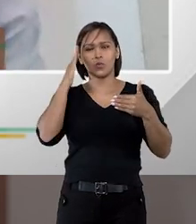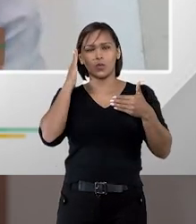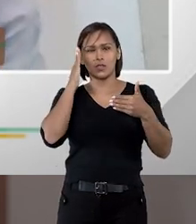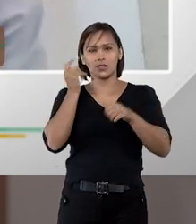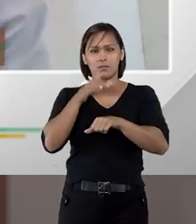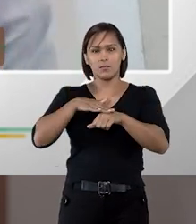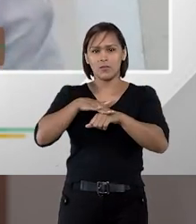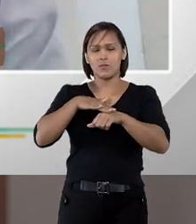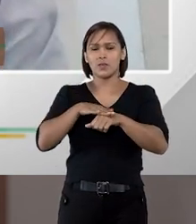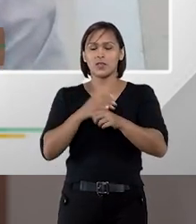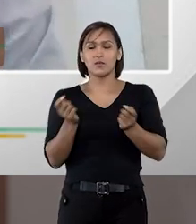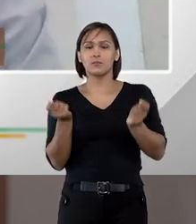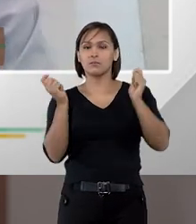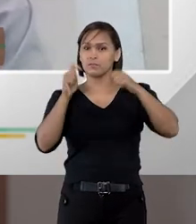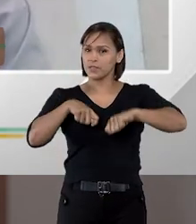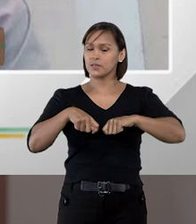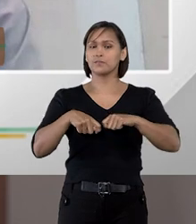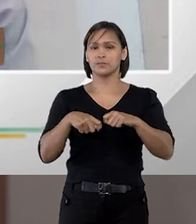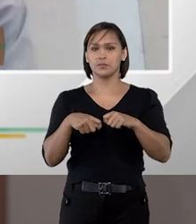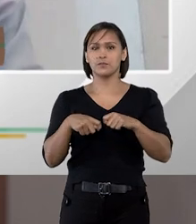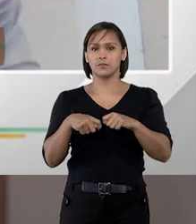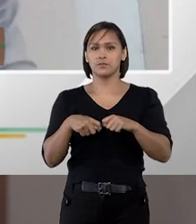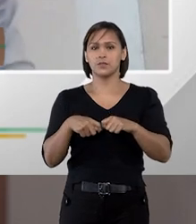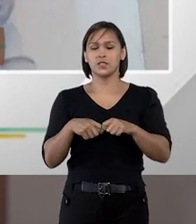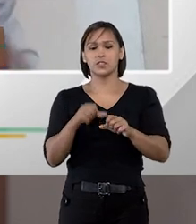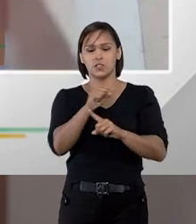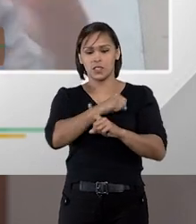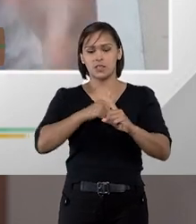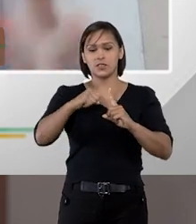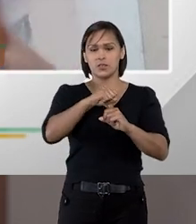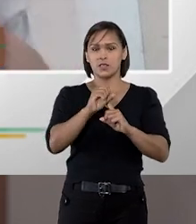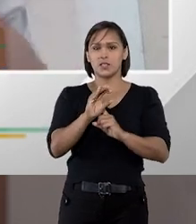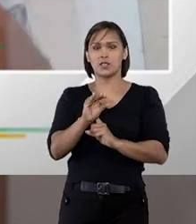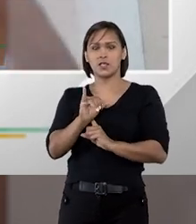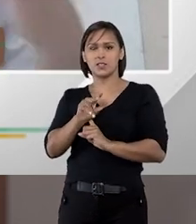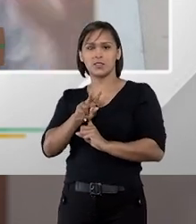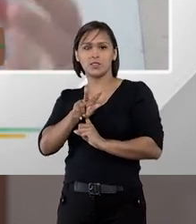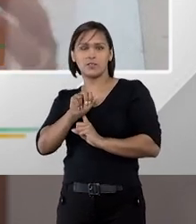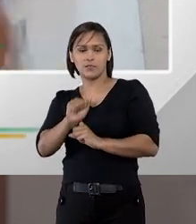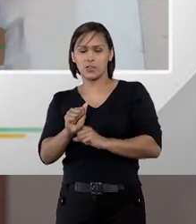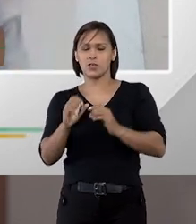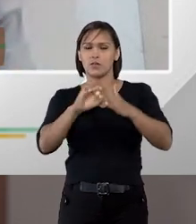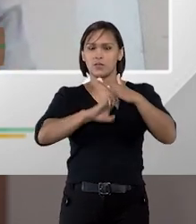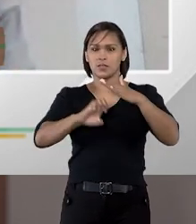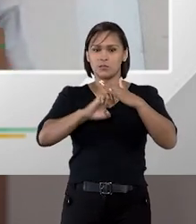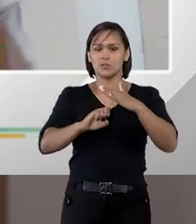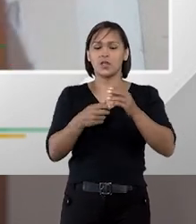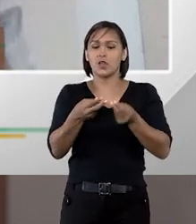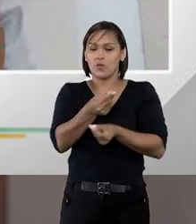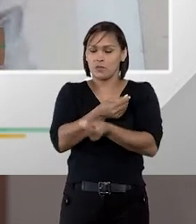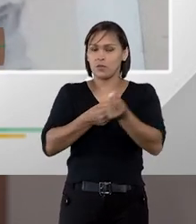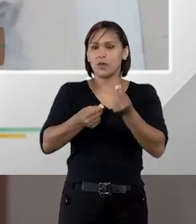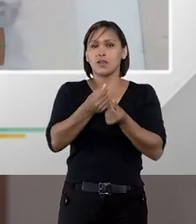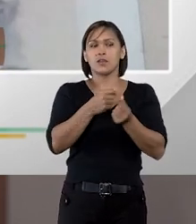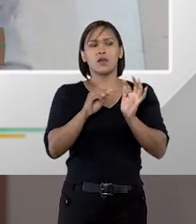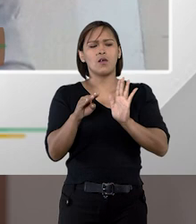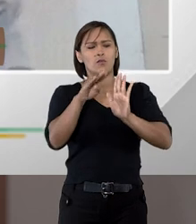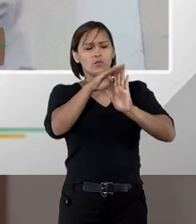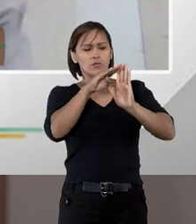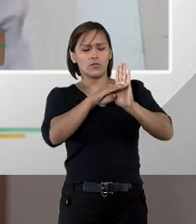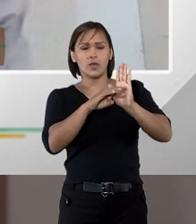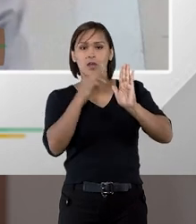para um diálogo, o que permite que a sociedade civil, as empresas, o mercado